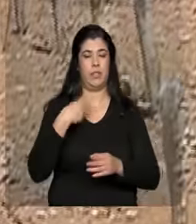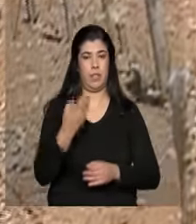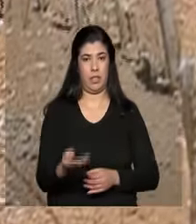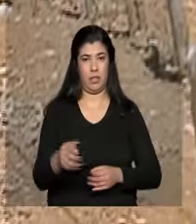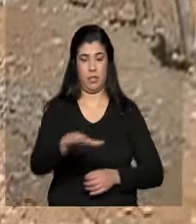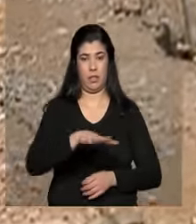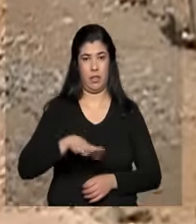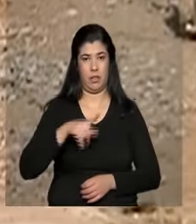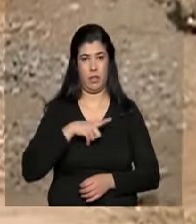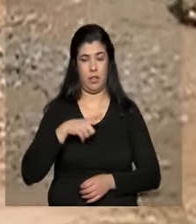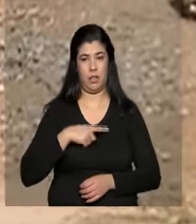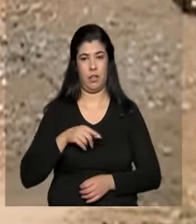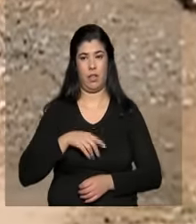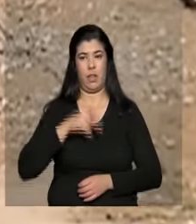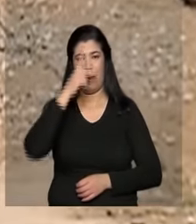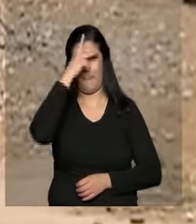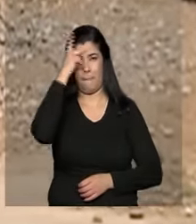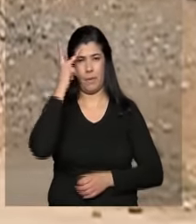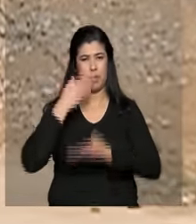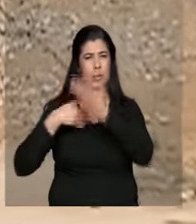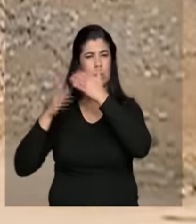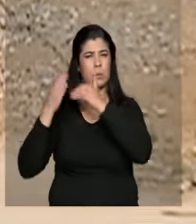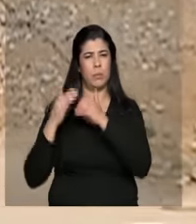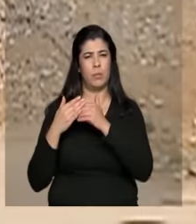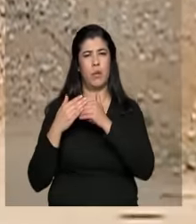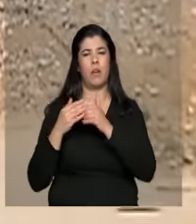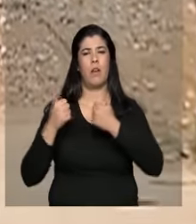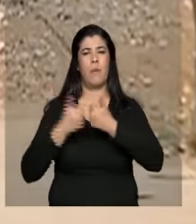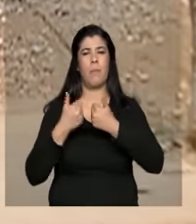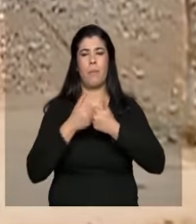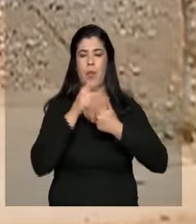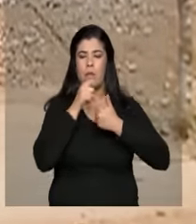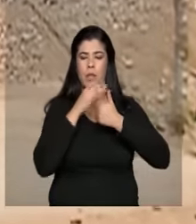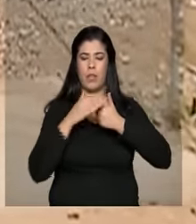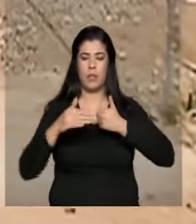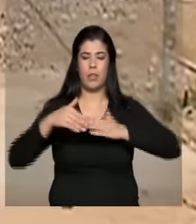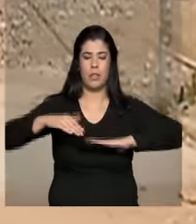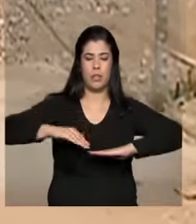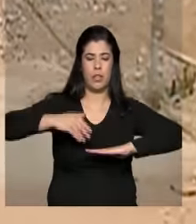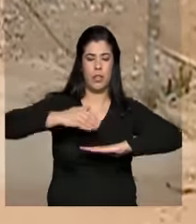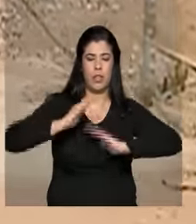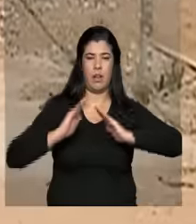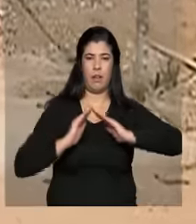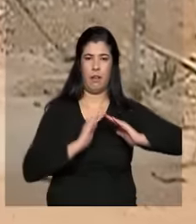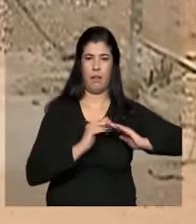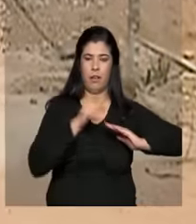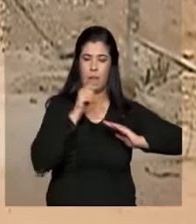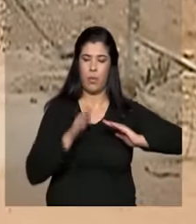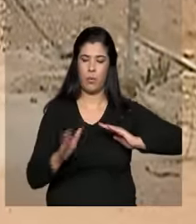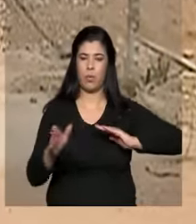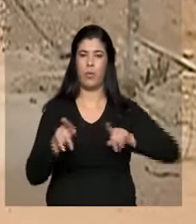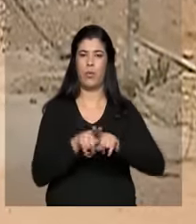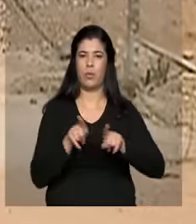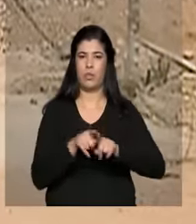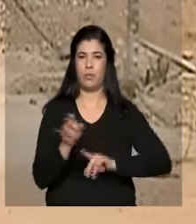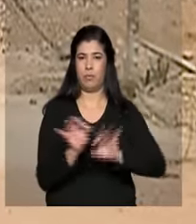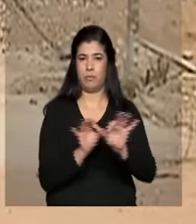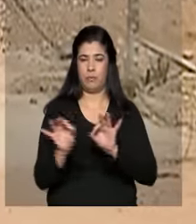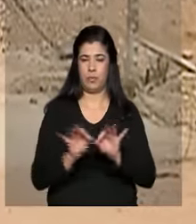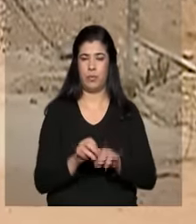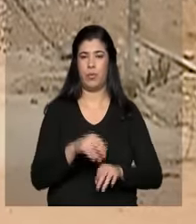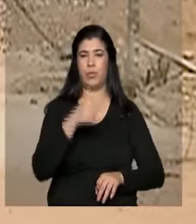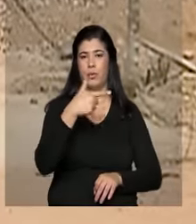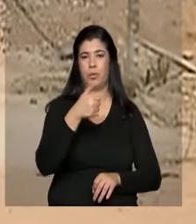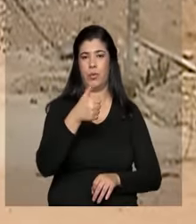sendo reassentadas pessoas que viviam às margens do rio. 18 vilas produtivas rurais estão sendo projetadas nos